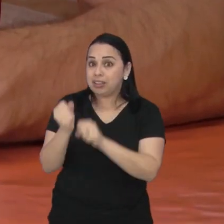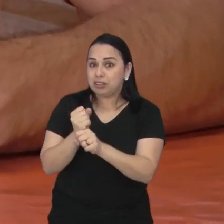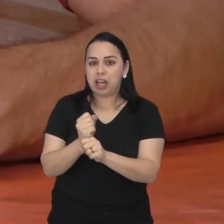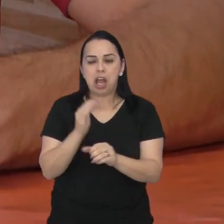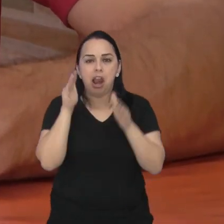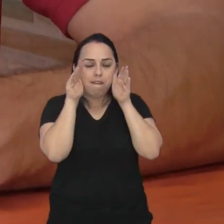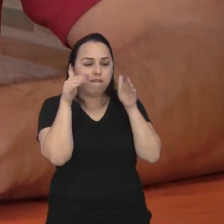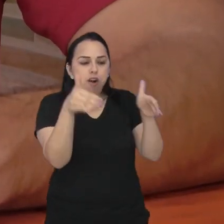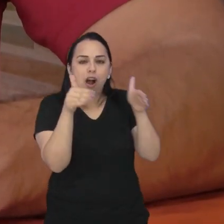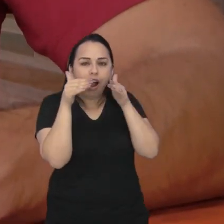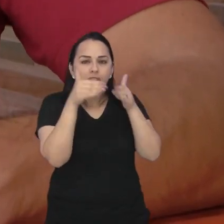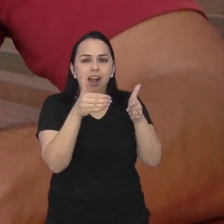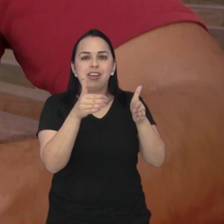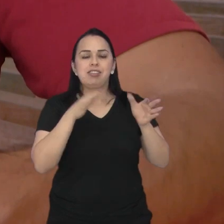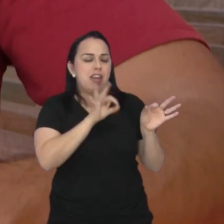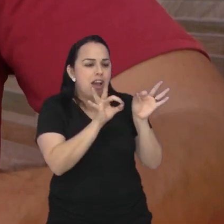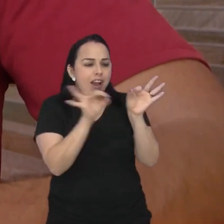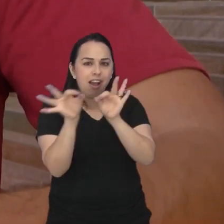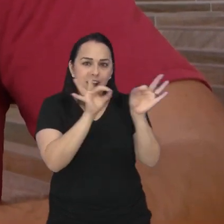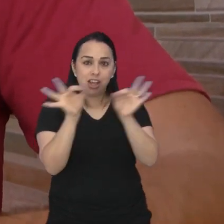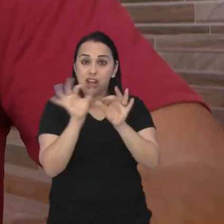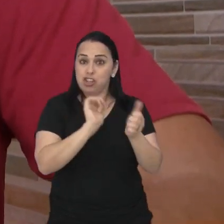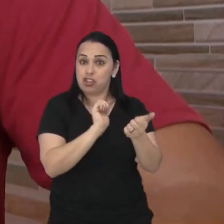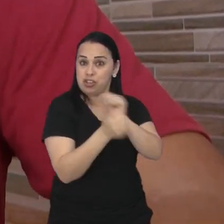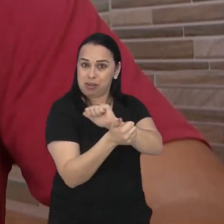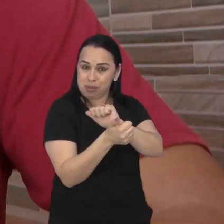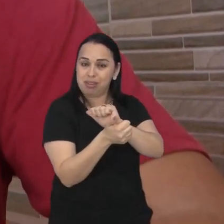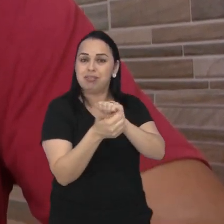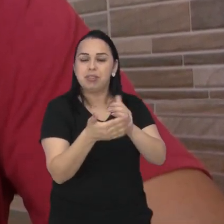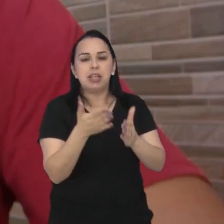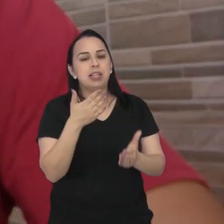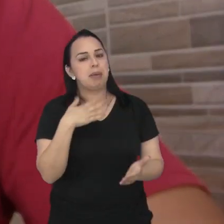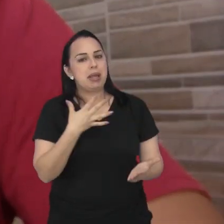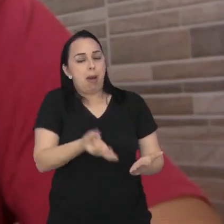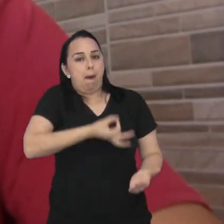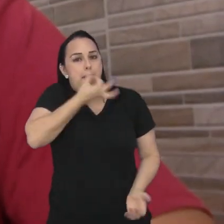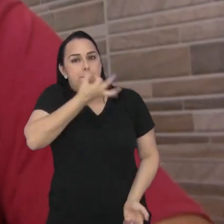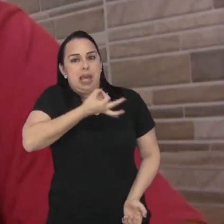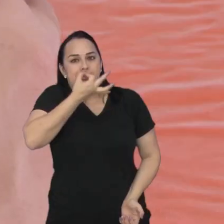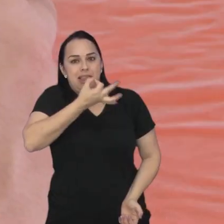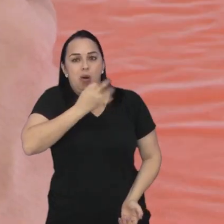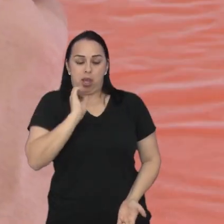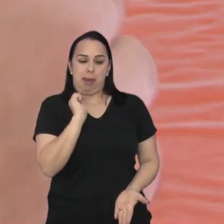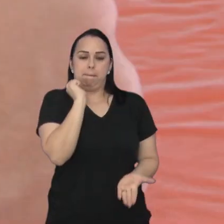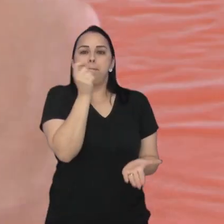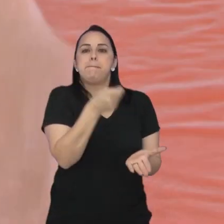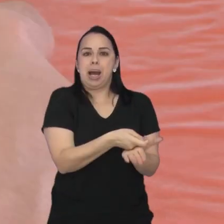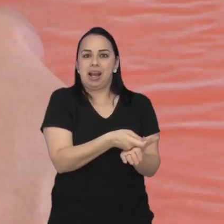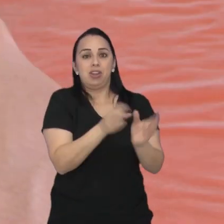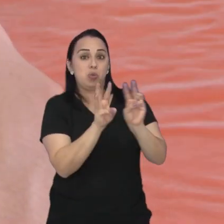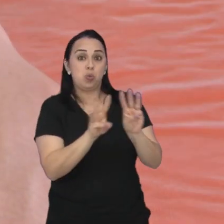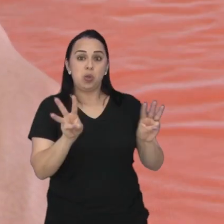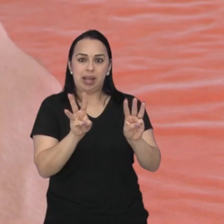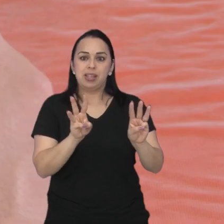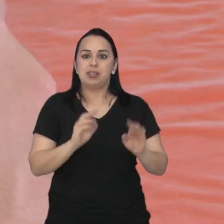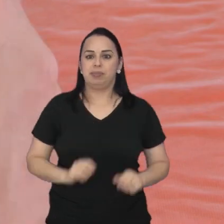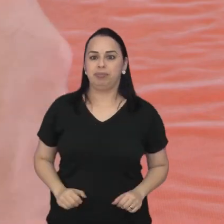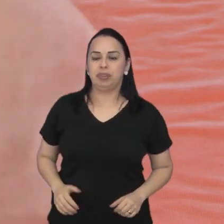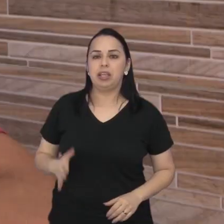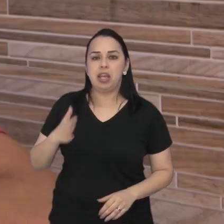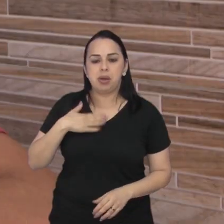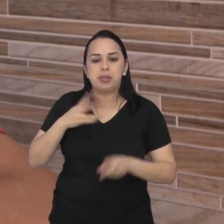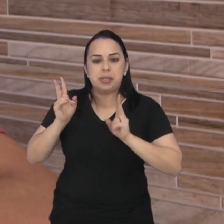ano e meio, ele se dedica em acompanhar jogos esportivos e fazer palpites valiosos nos sites de